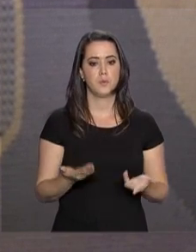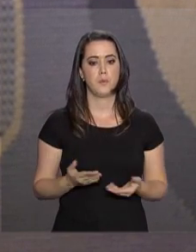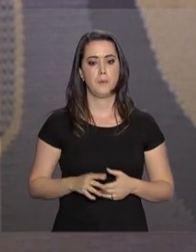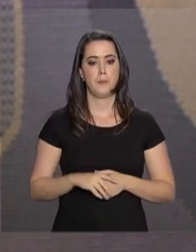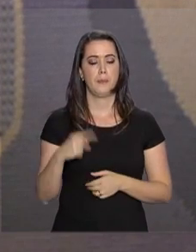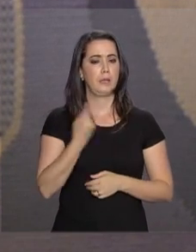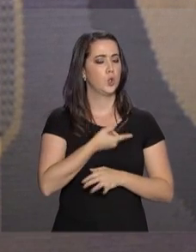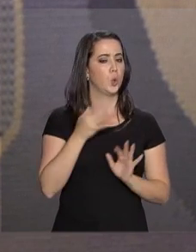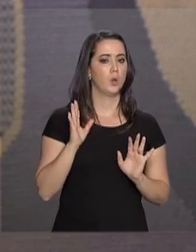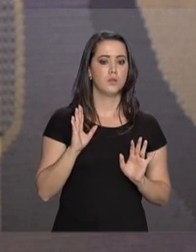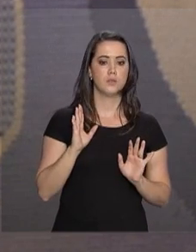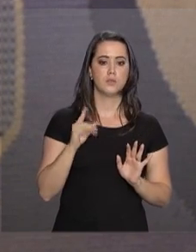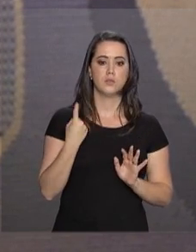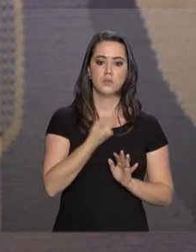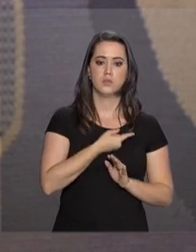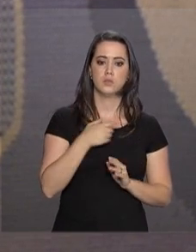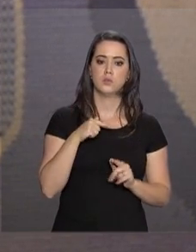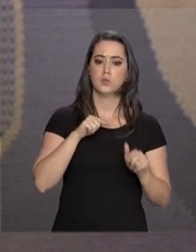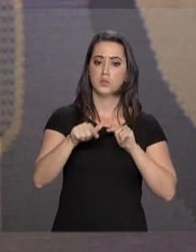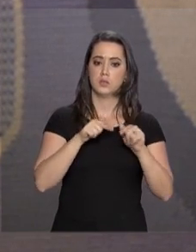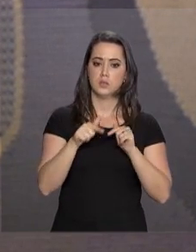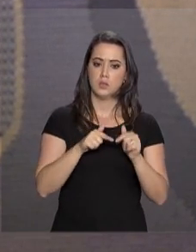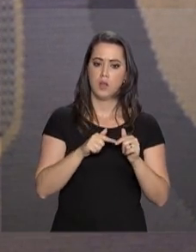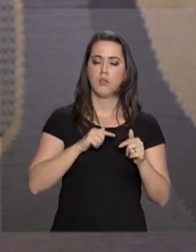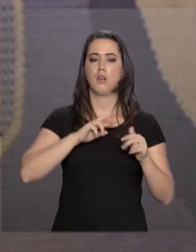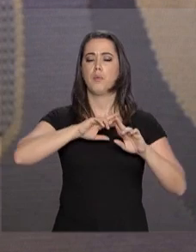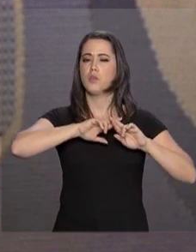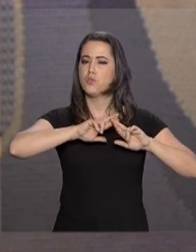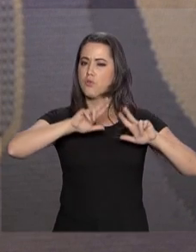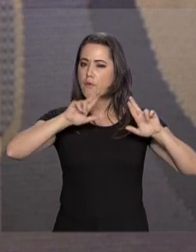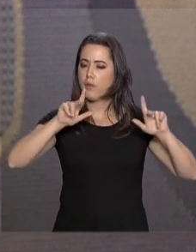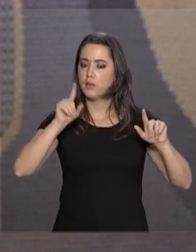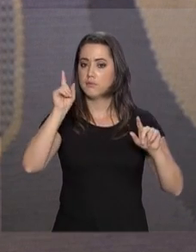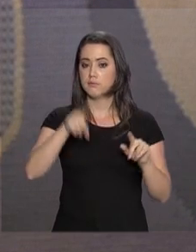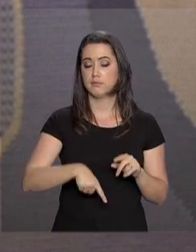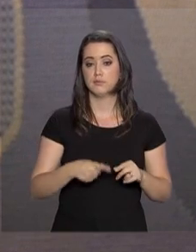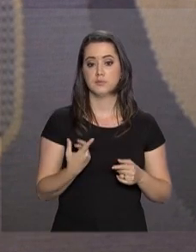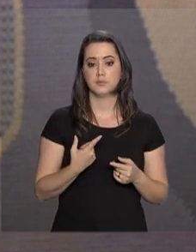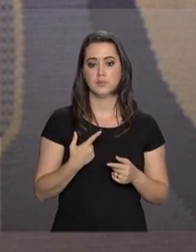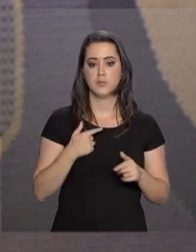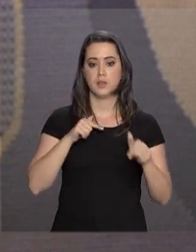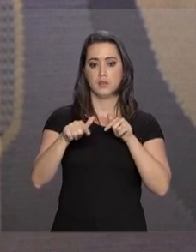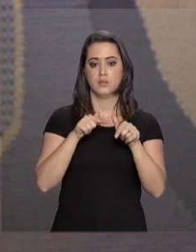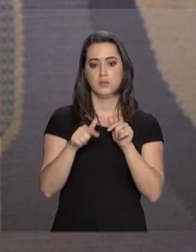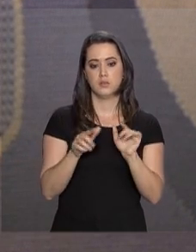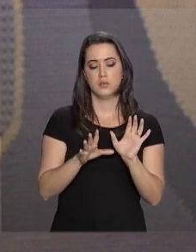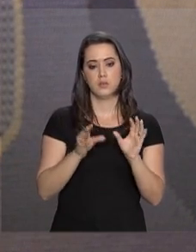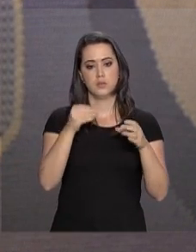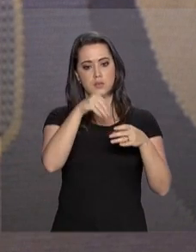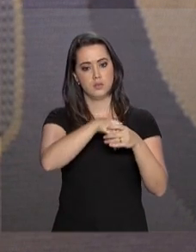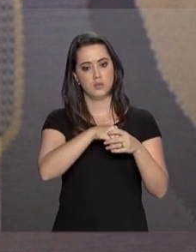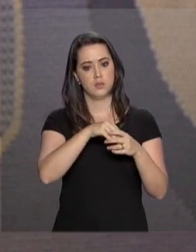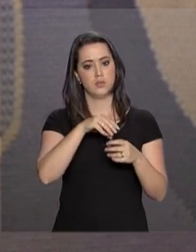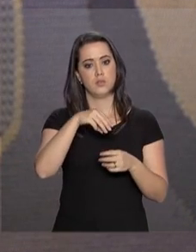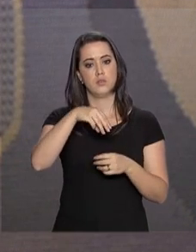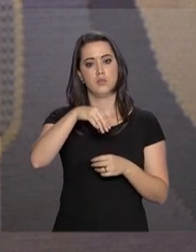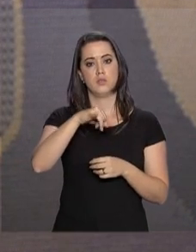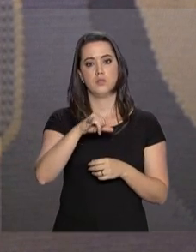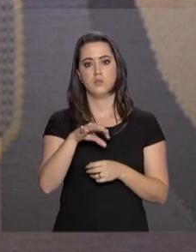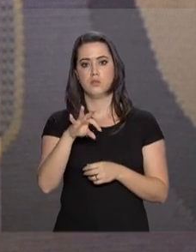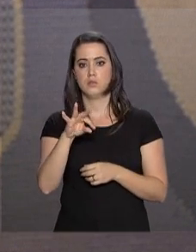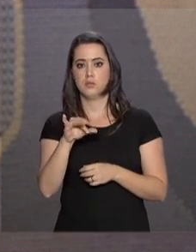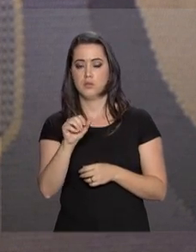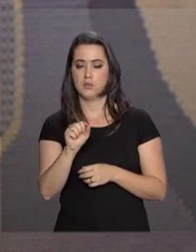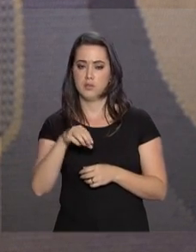Nós simplesmente estamos tomando a medida de flexibilizar a ocupação de cargos no Itamaraty por funcionários da